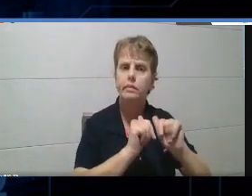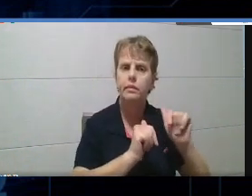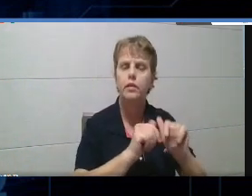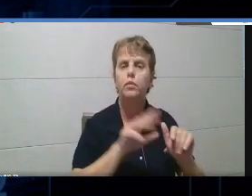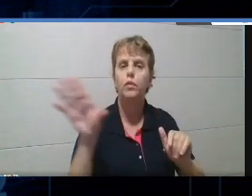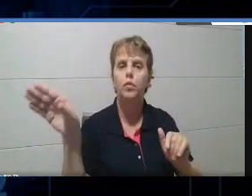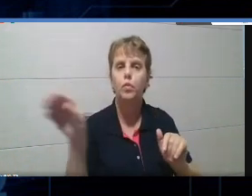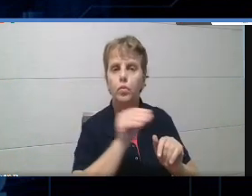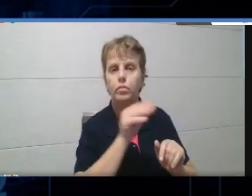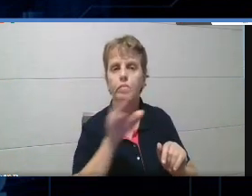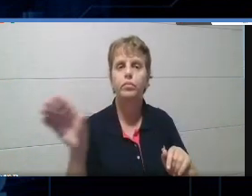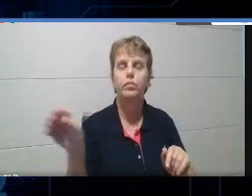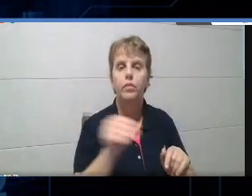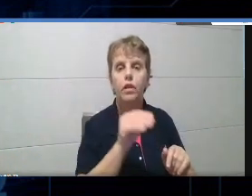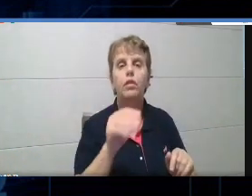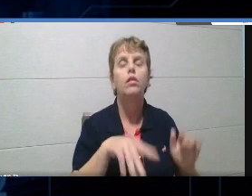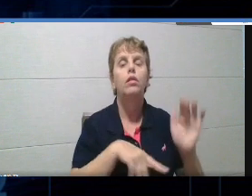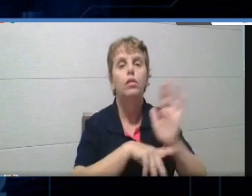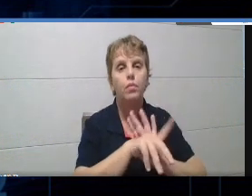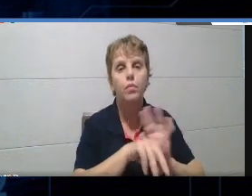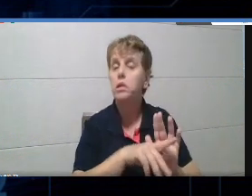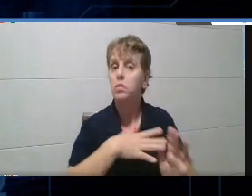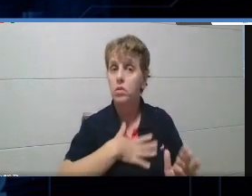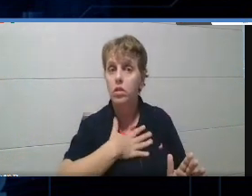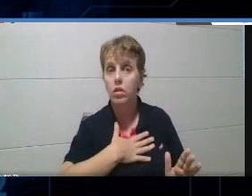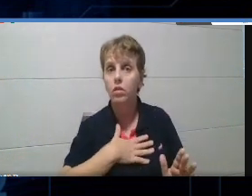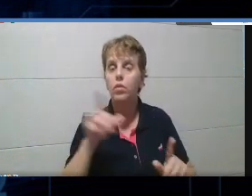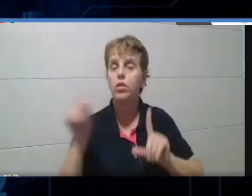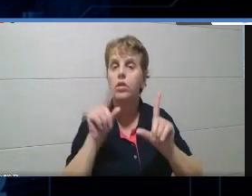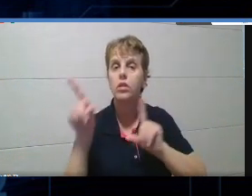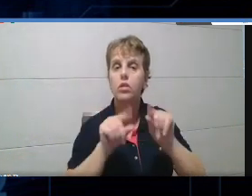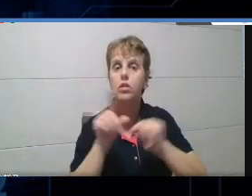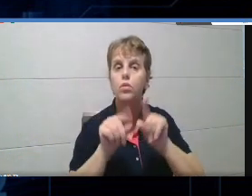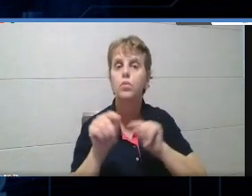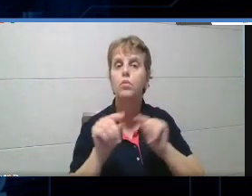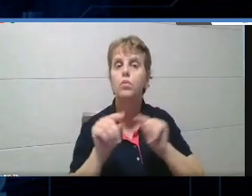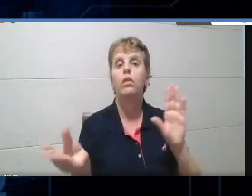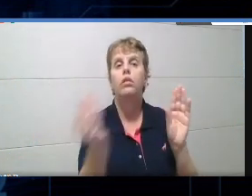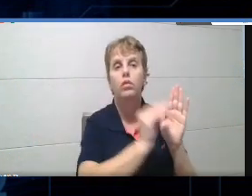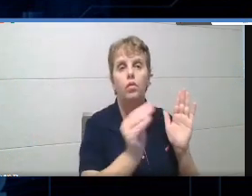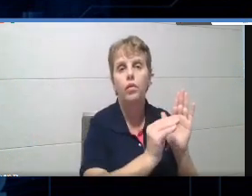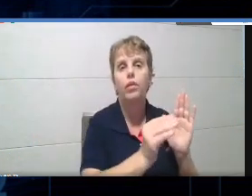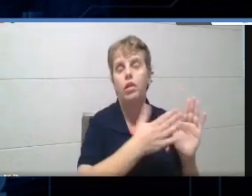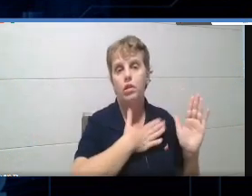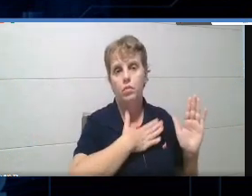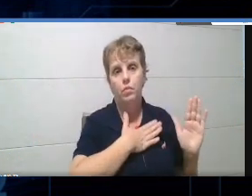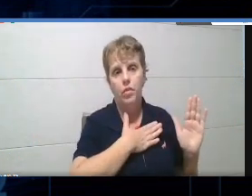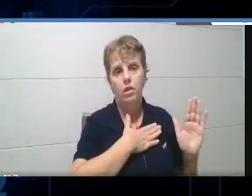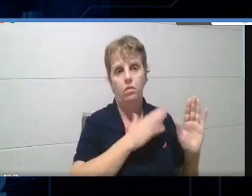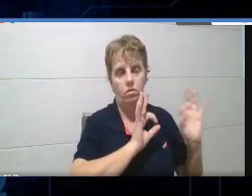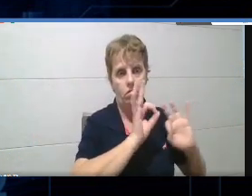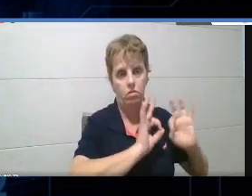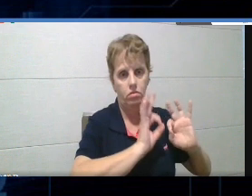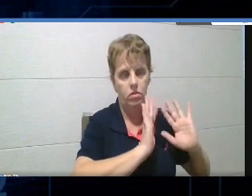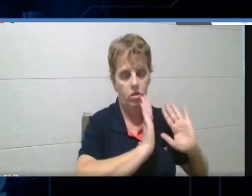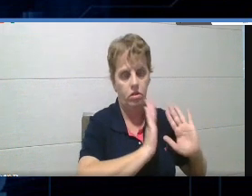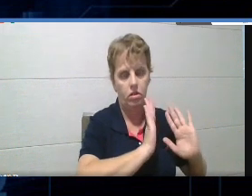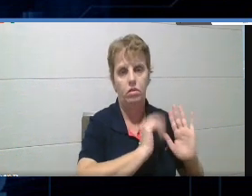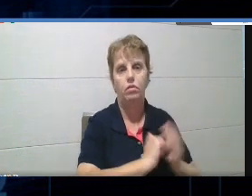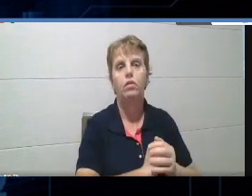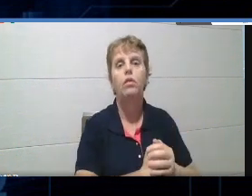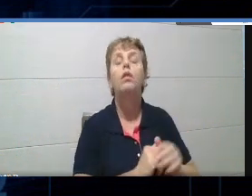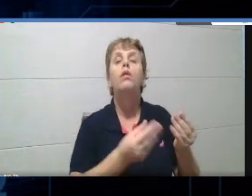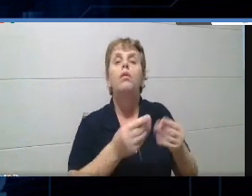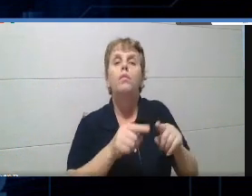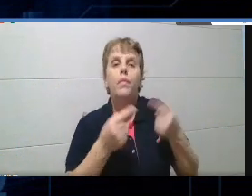pegando aí questões que eu gostei e estar selecionando aí e colocando do quiz que eu escolhi, que eu estou montando. Mas e